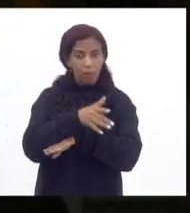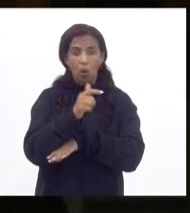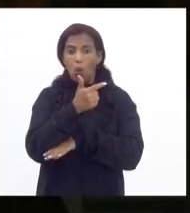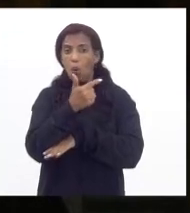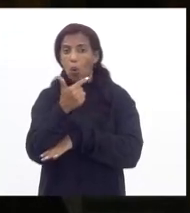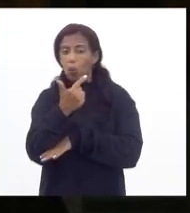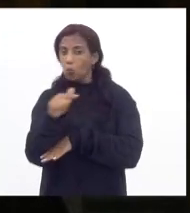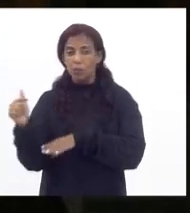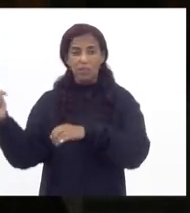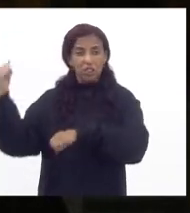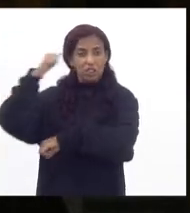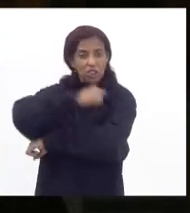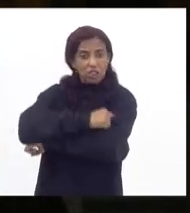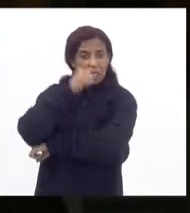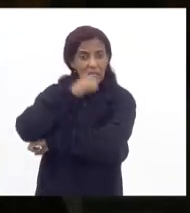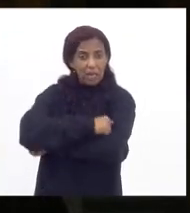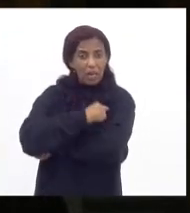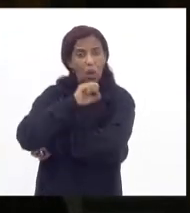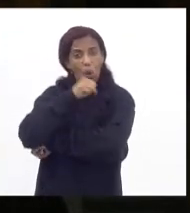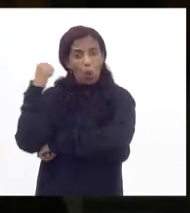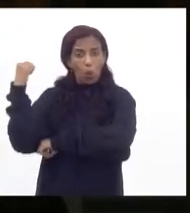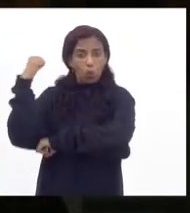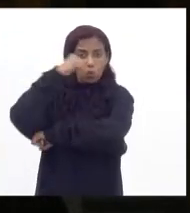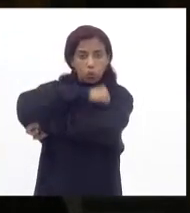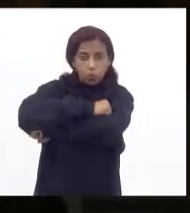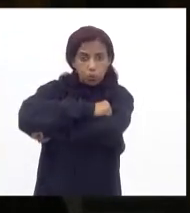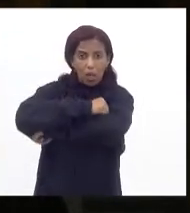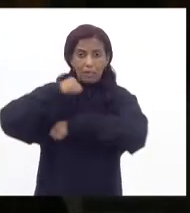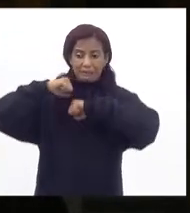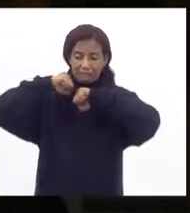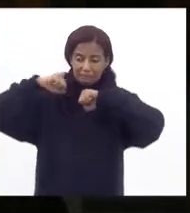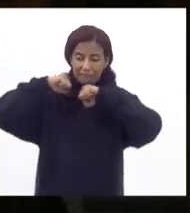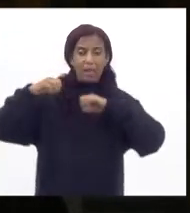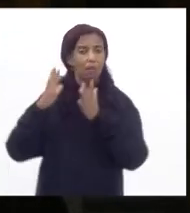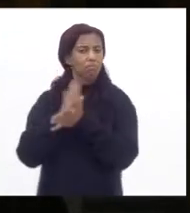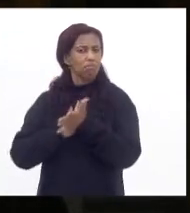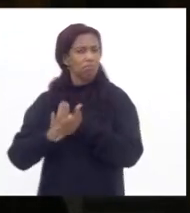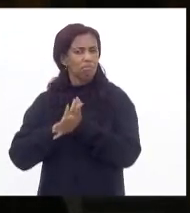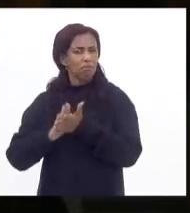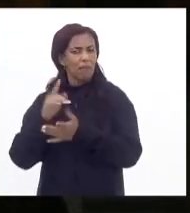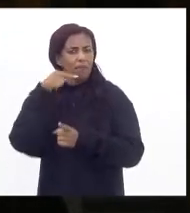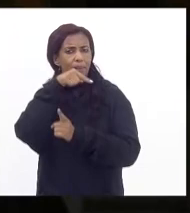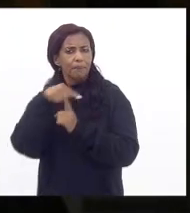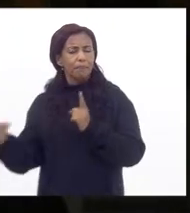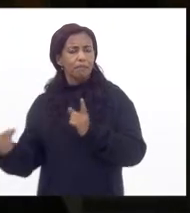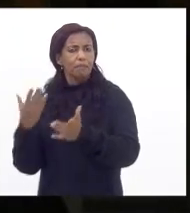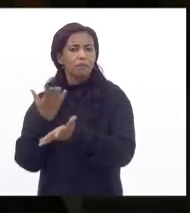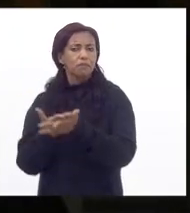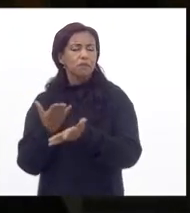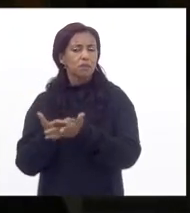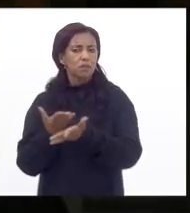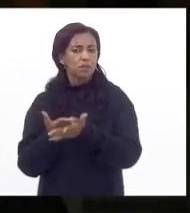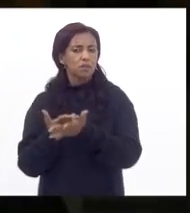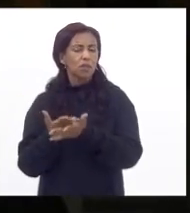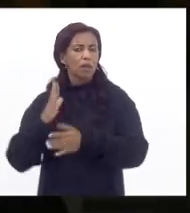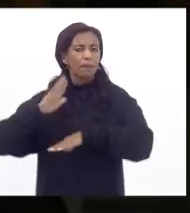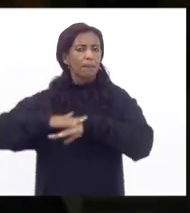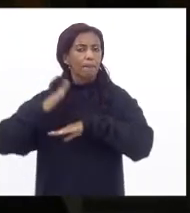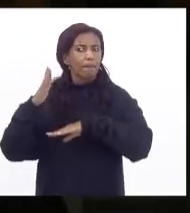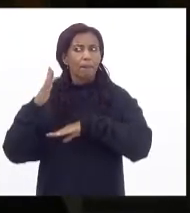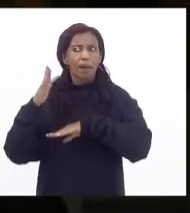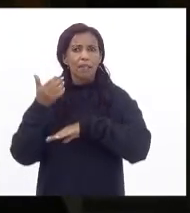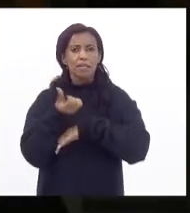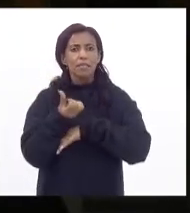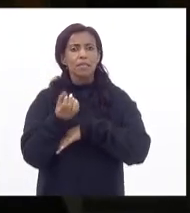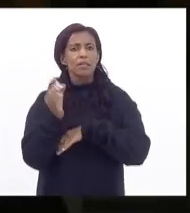tem janela ou tem janelas que não abrem mais de metade das escolas mais de verdade